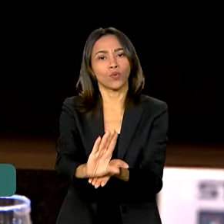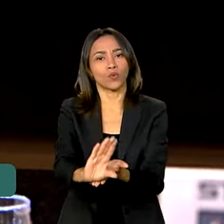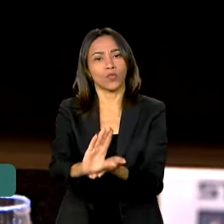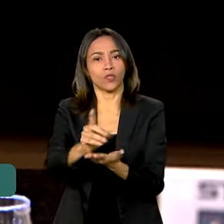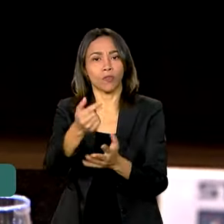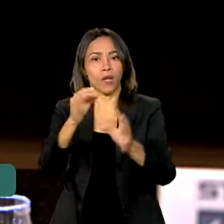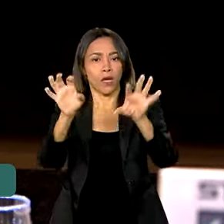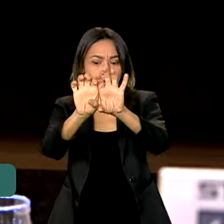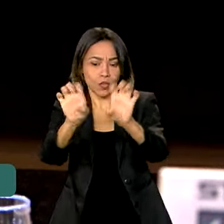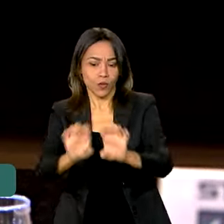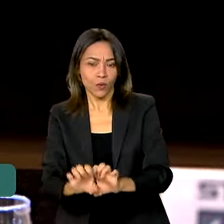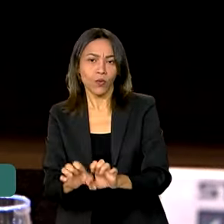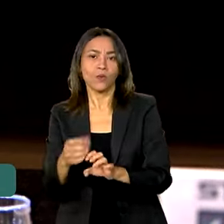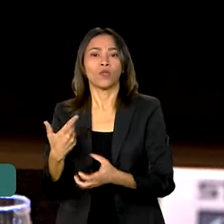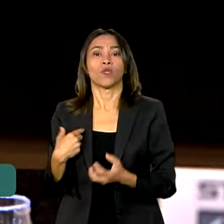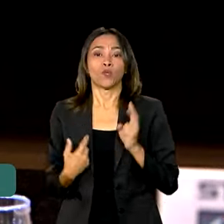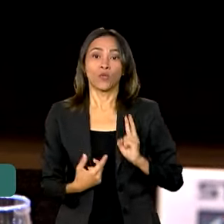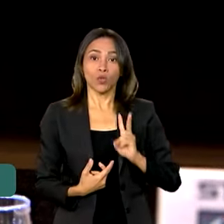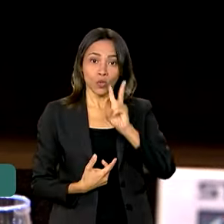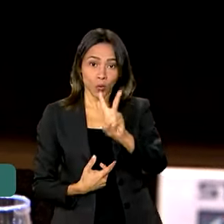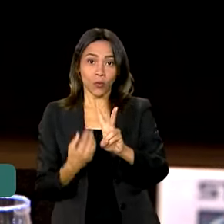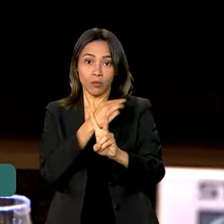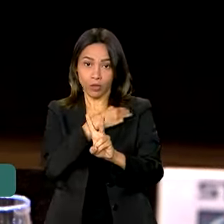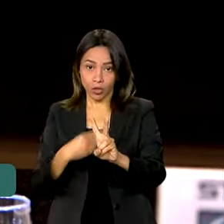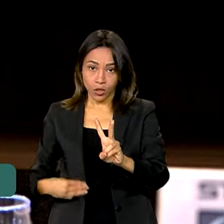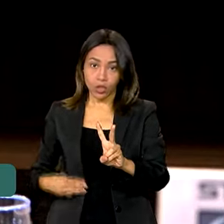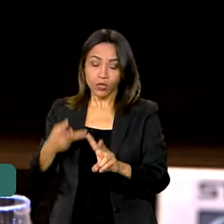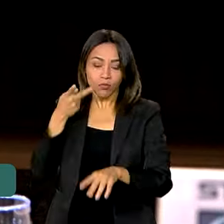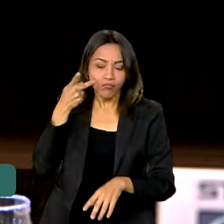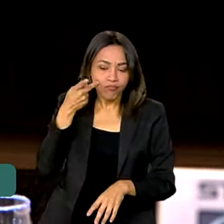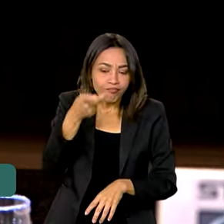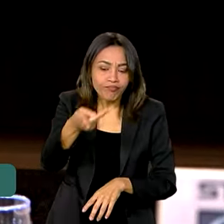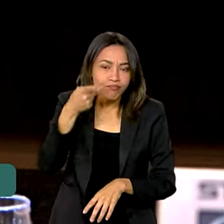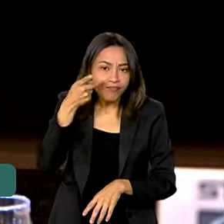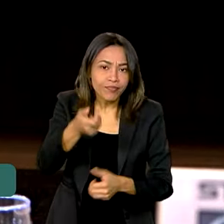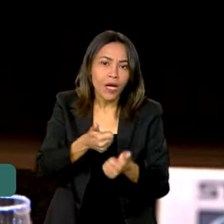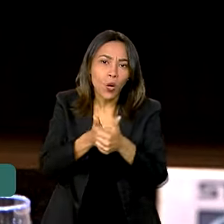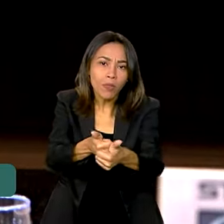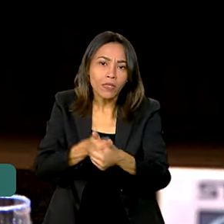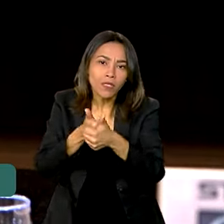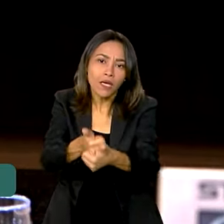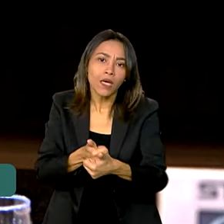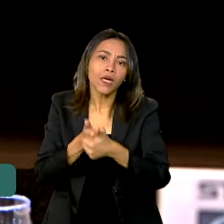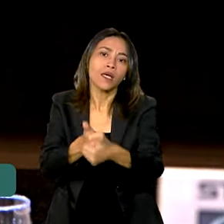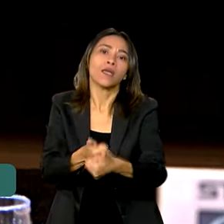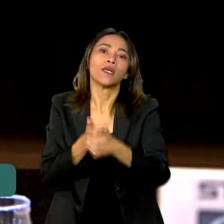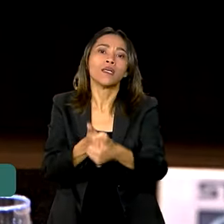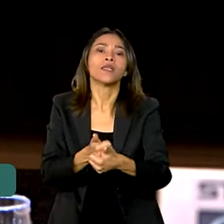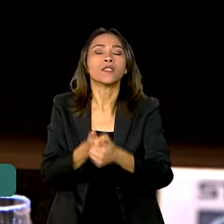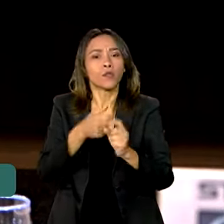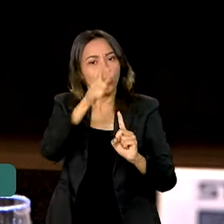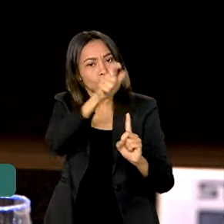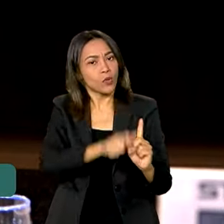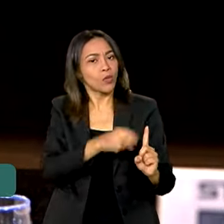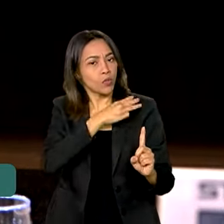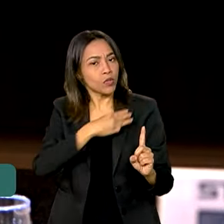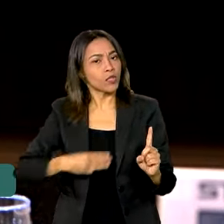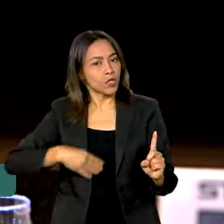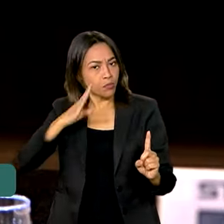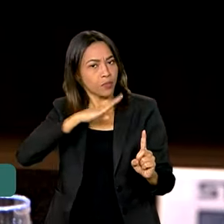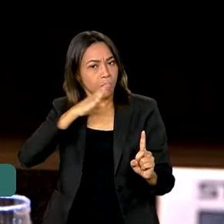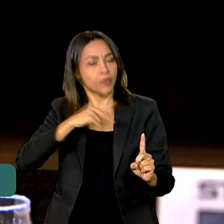Pimenta e o ministro Valdez têm estado aí de forma permanente, no caso, o ministro Pimenta. Eu tive